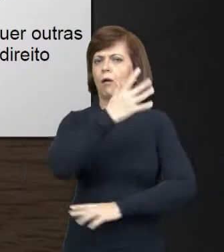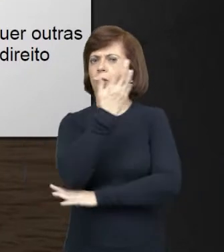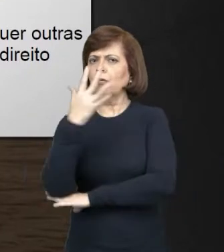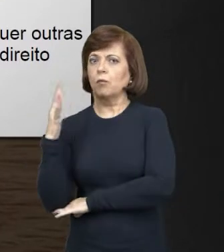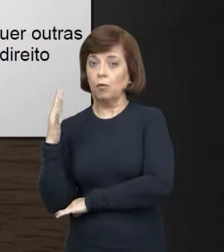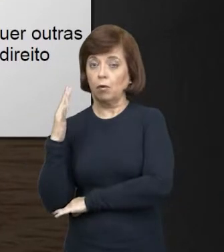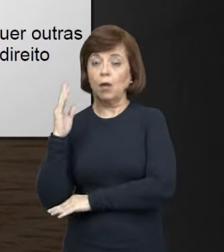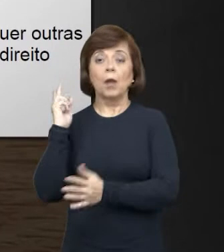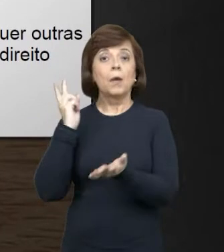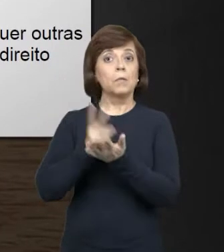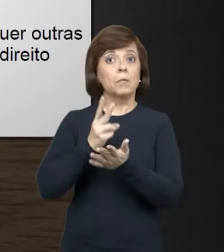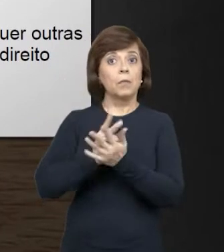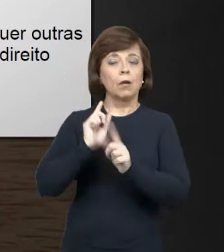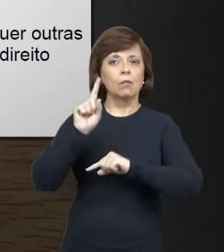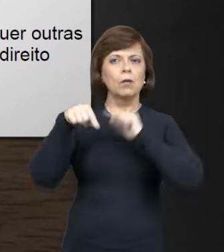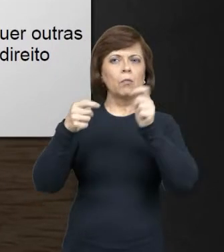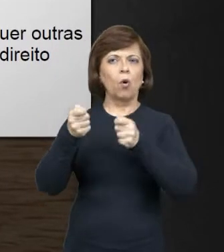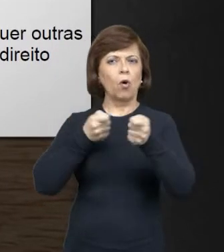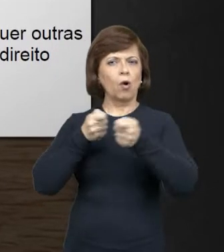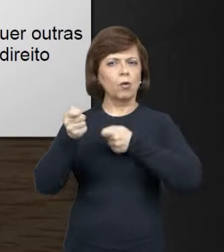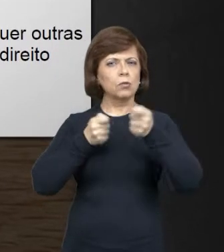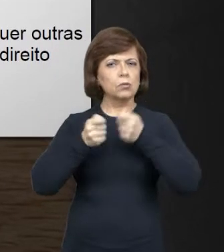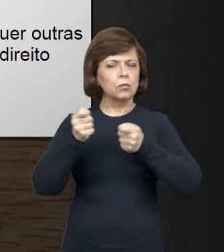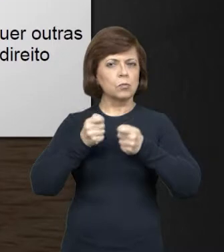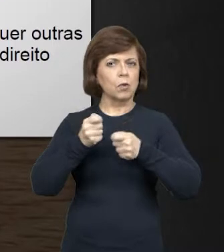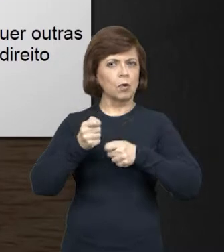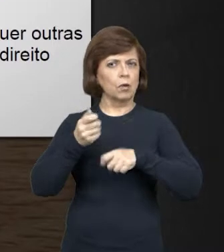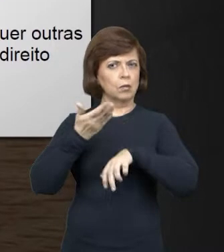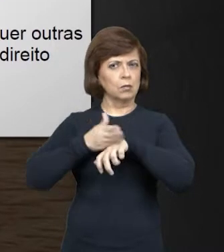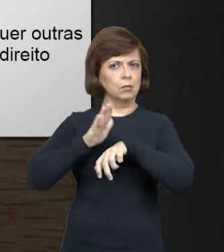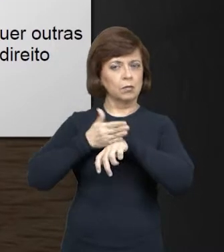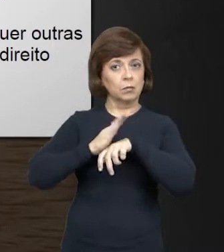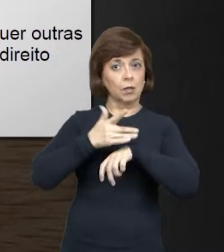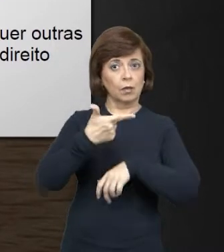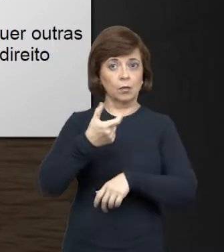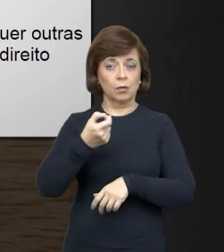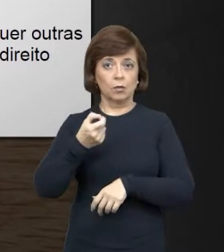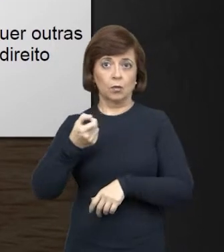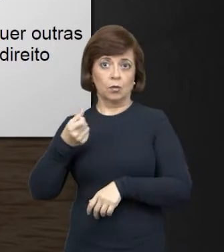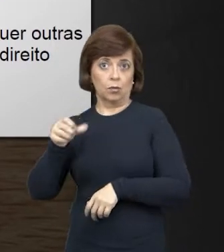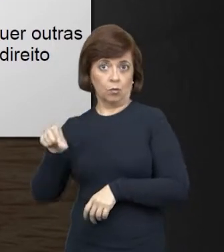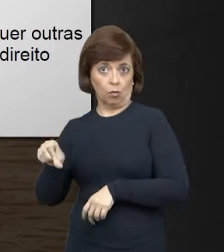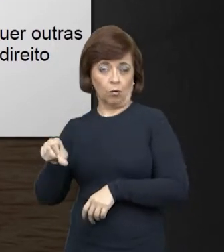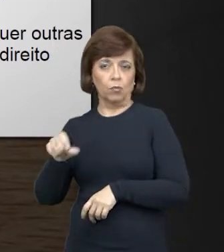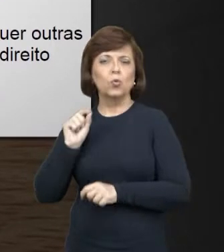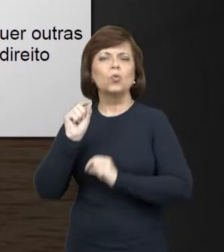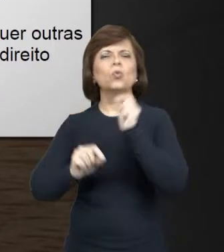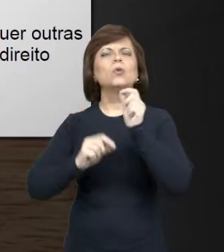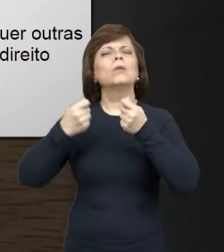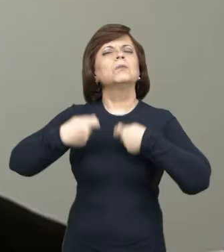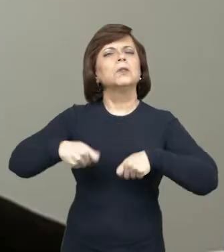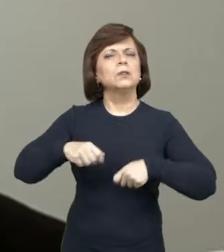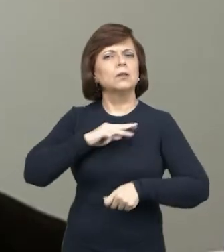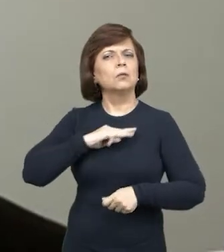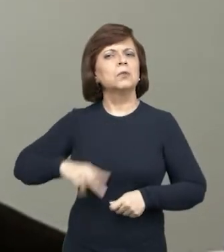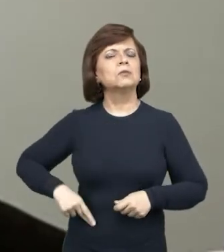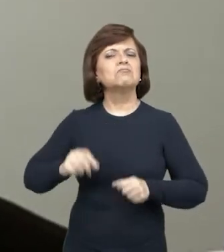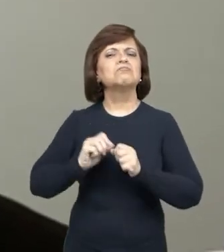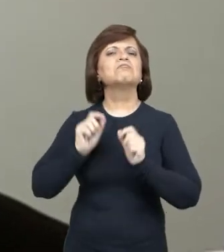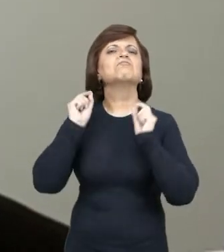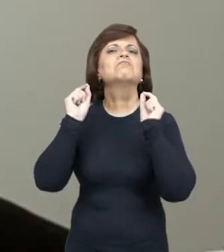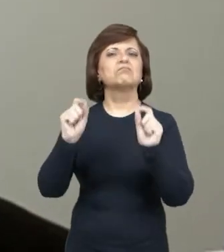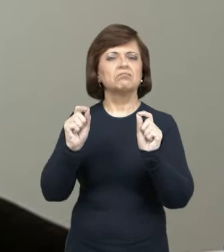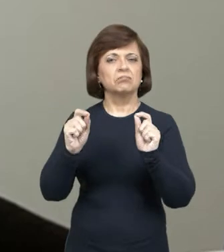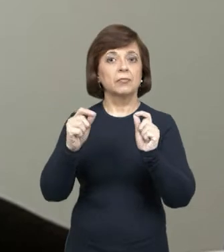celebração do termo de ajustamento de conduta em 2009. E o que foi necessário, então, ao MP? Foi